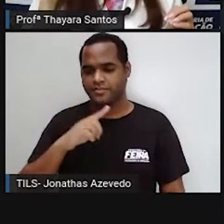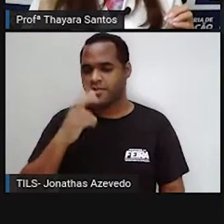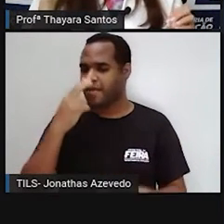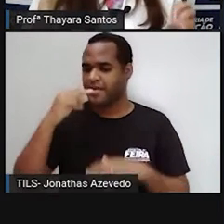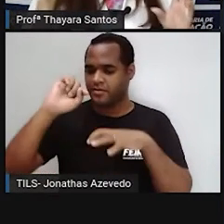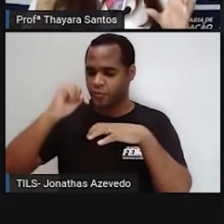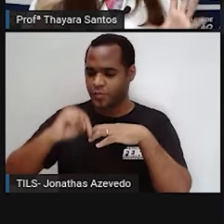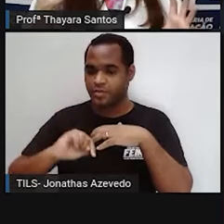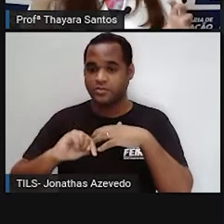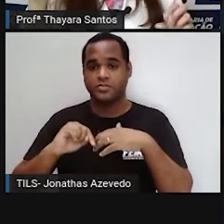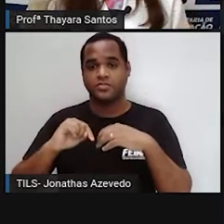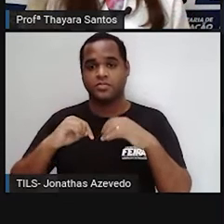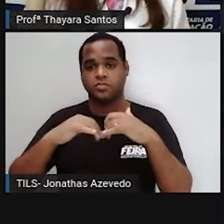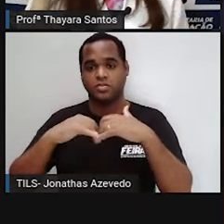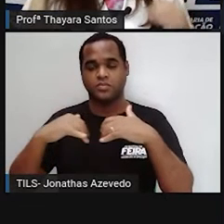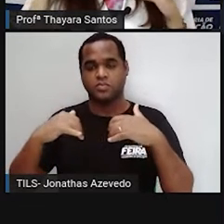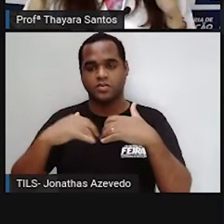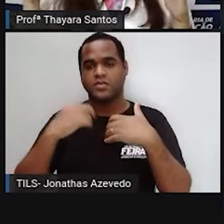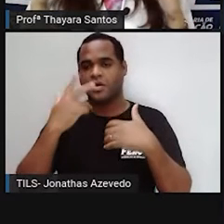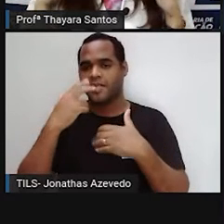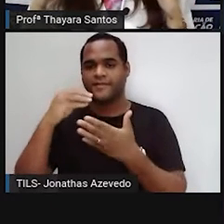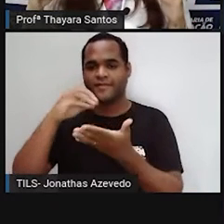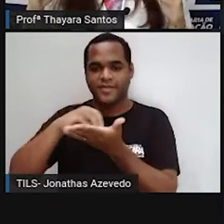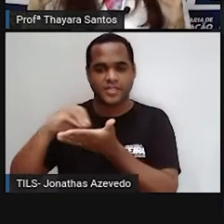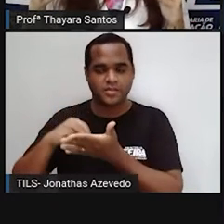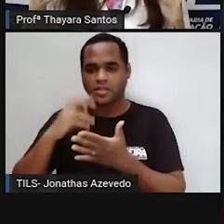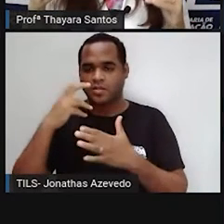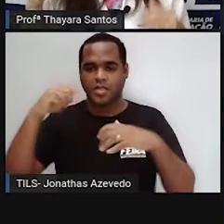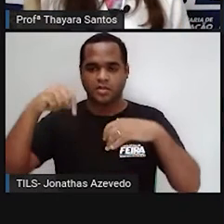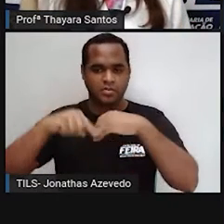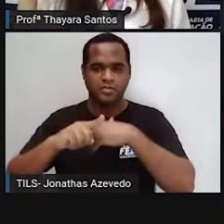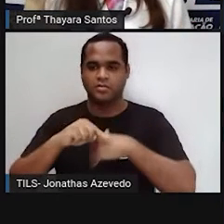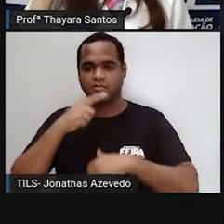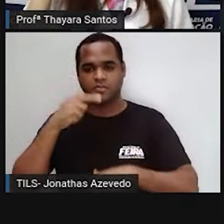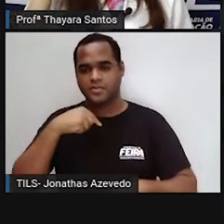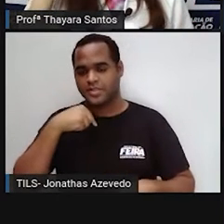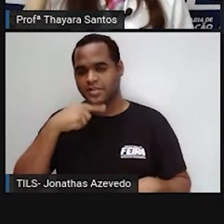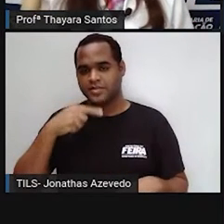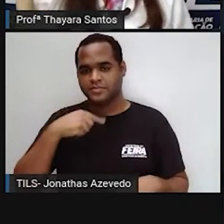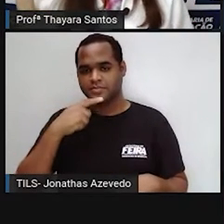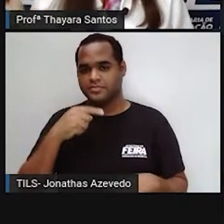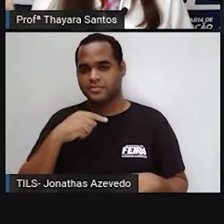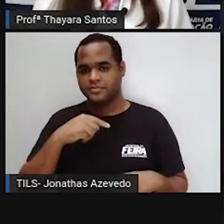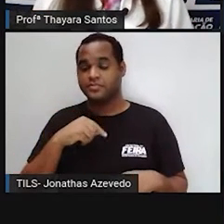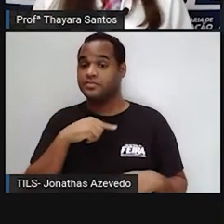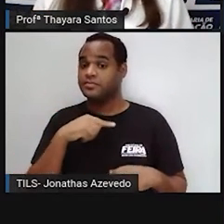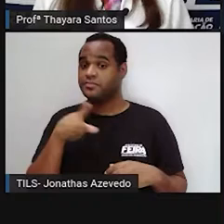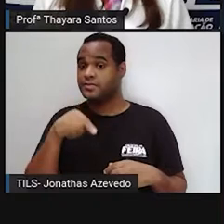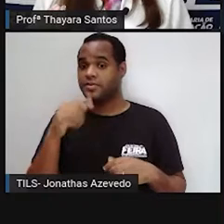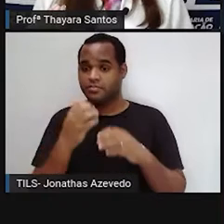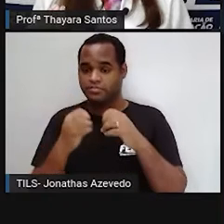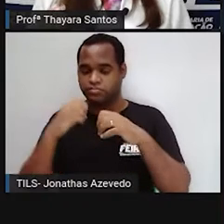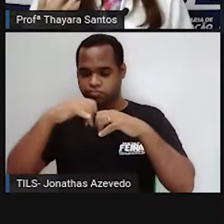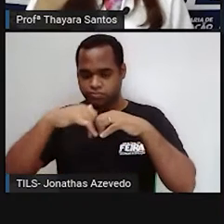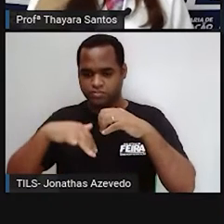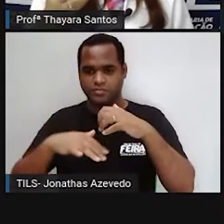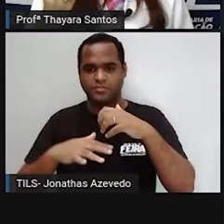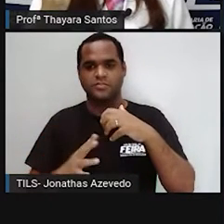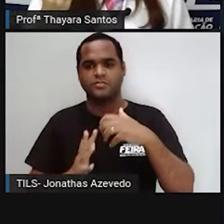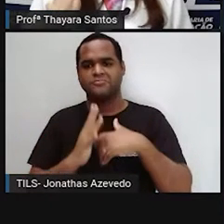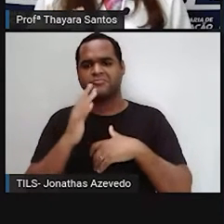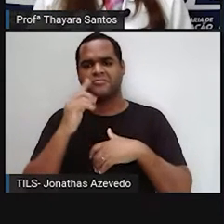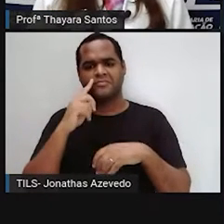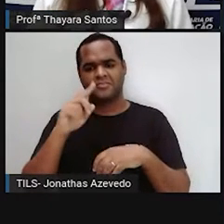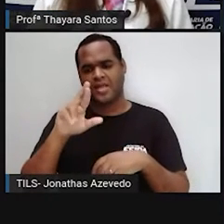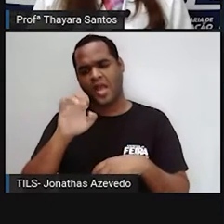esses raios, porque ela naturalmente filtra, bloqueia e impede a passagem. Mas graças a esses buracos que estão surgindo na camada de ozônio, essa